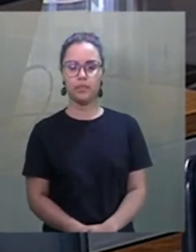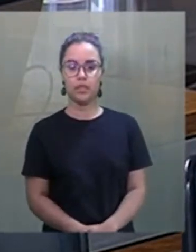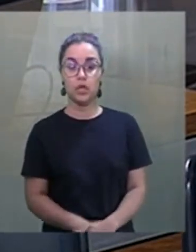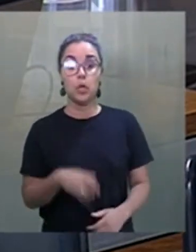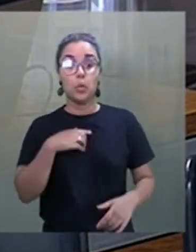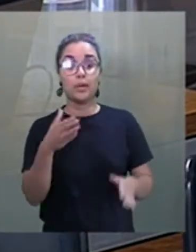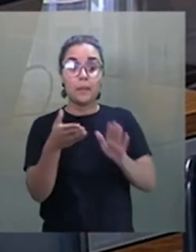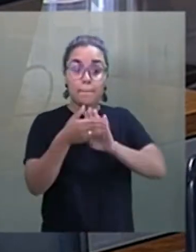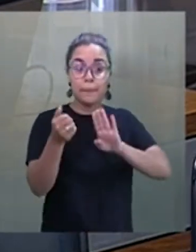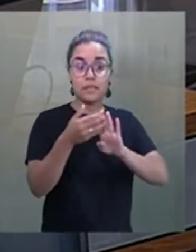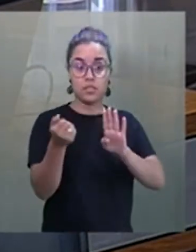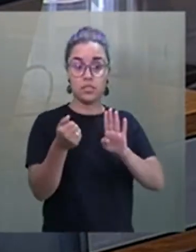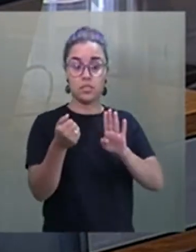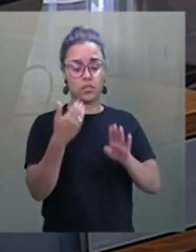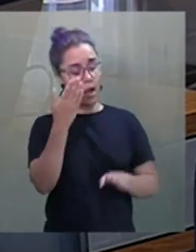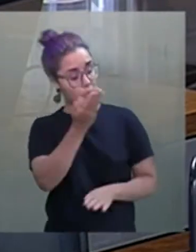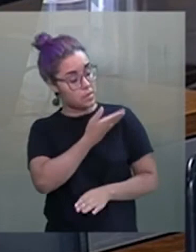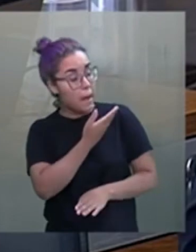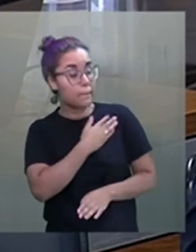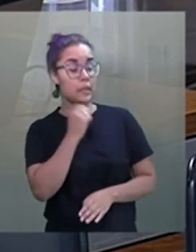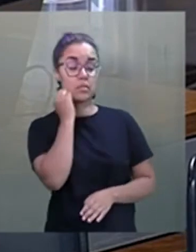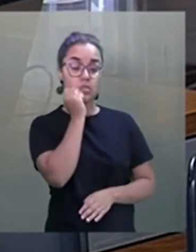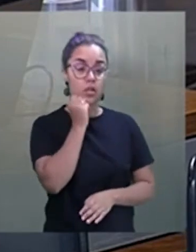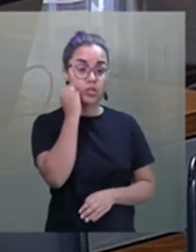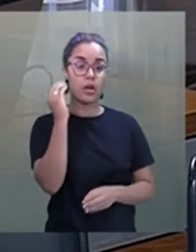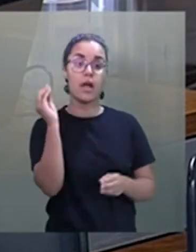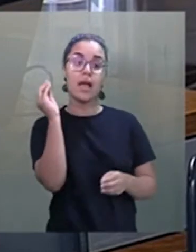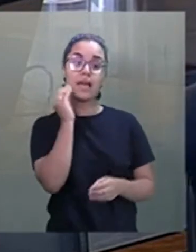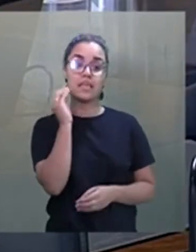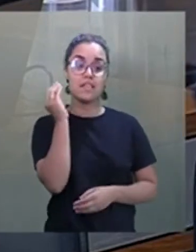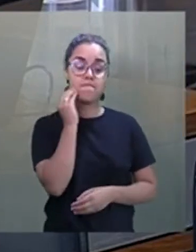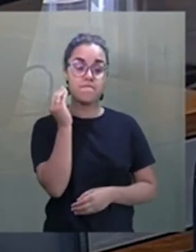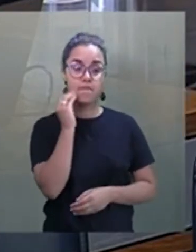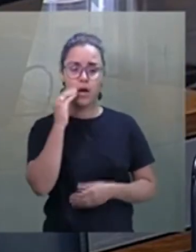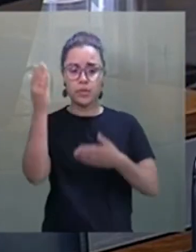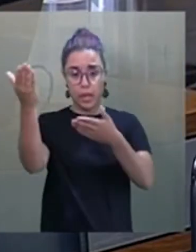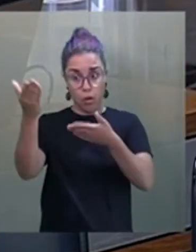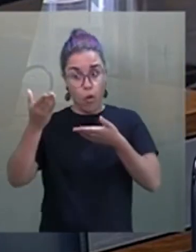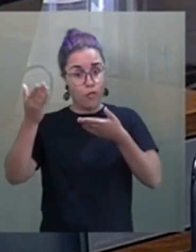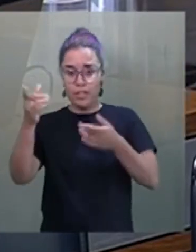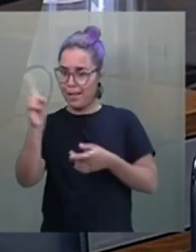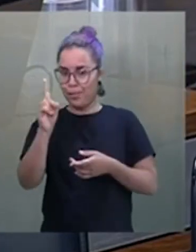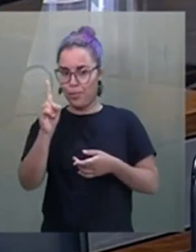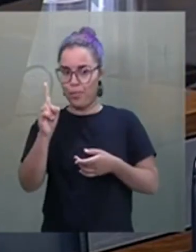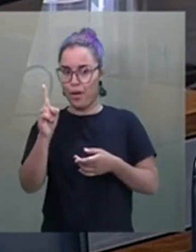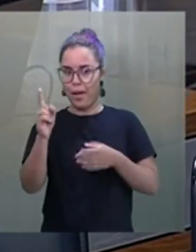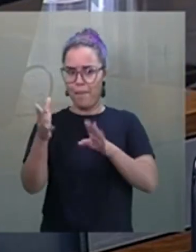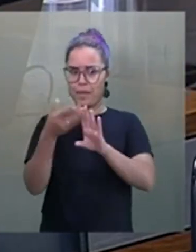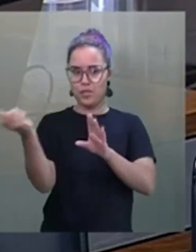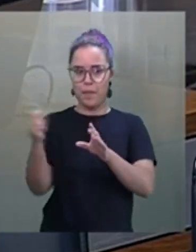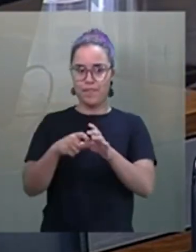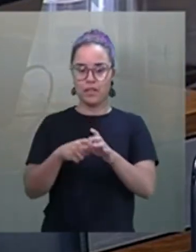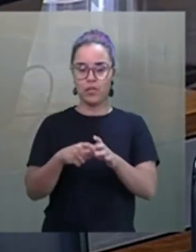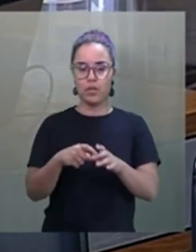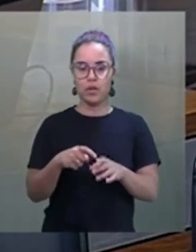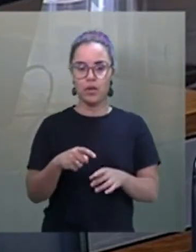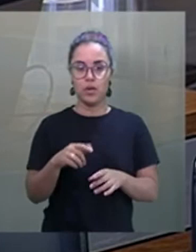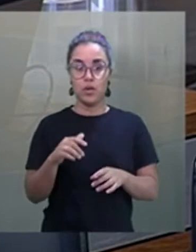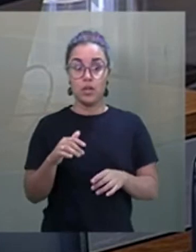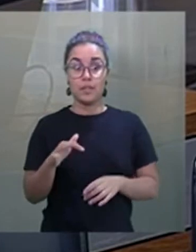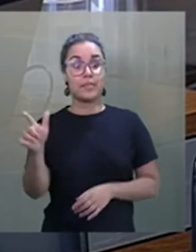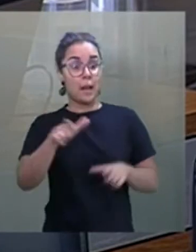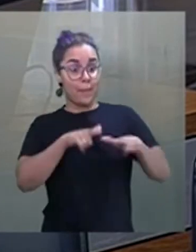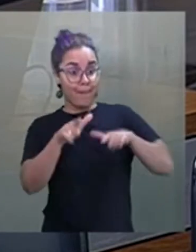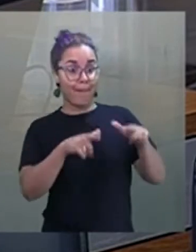colegas e senadores, o que nós estamos votando aqui é convidar. E é convidar, é convidar funcionário público